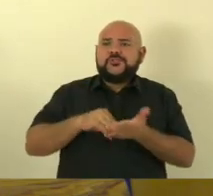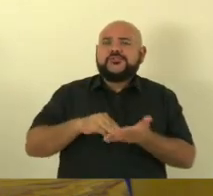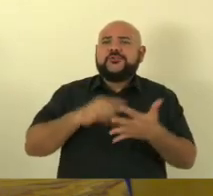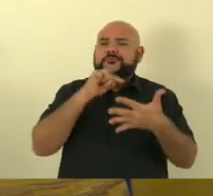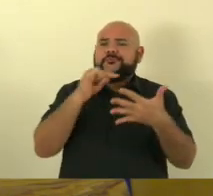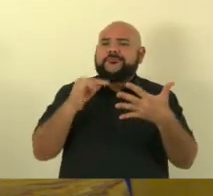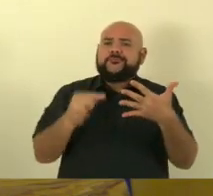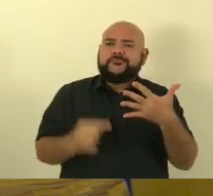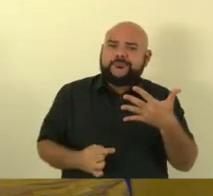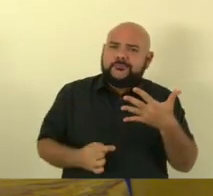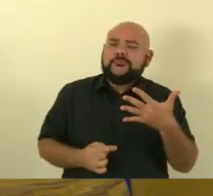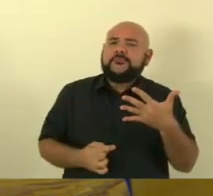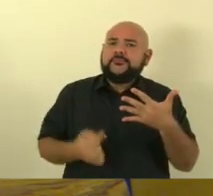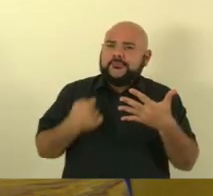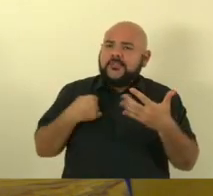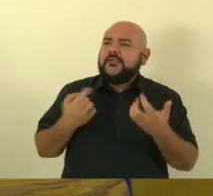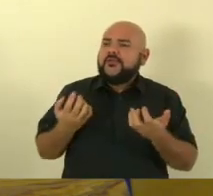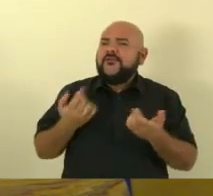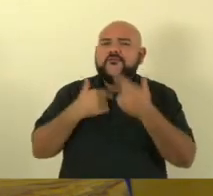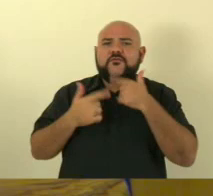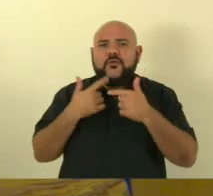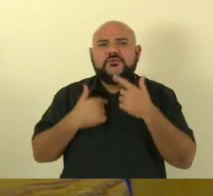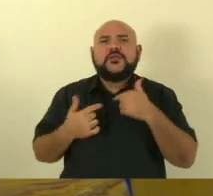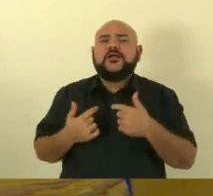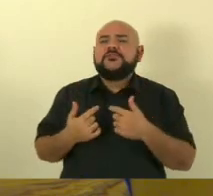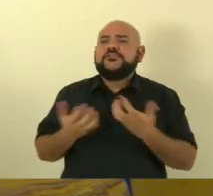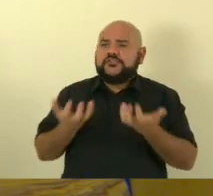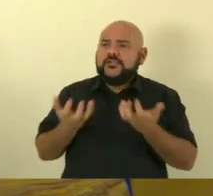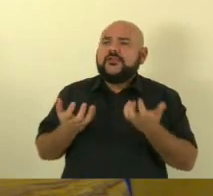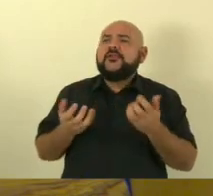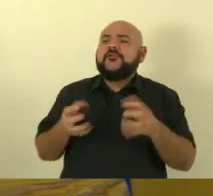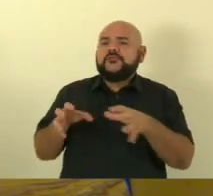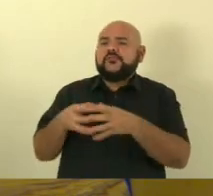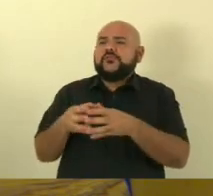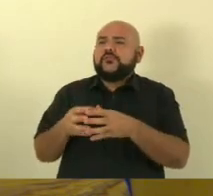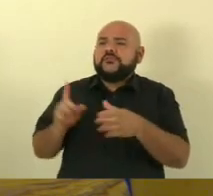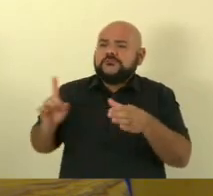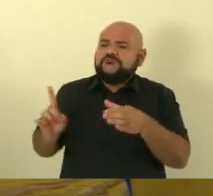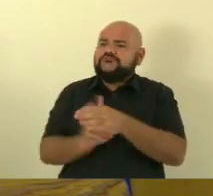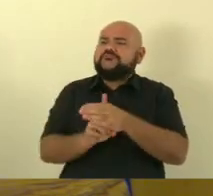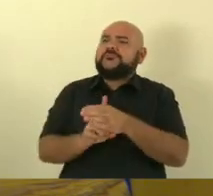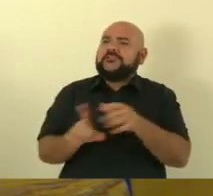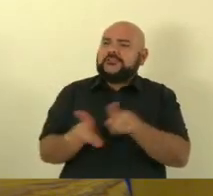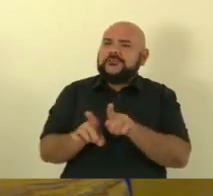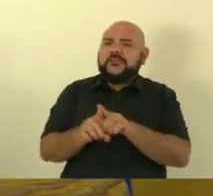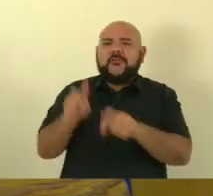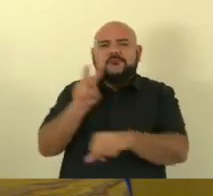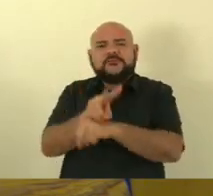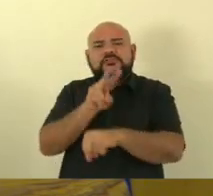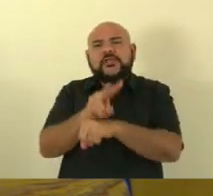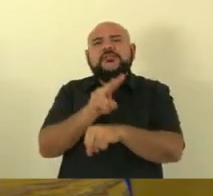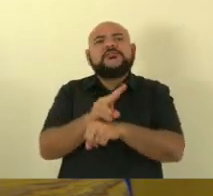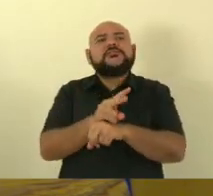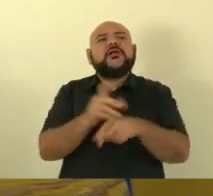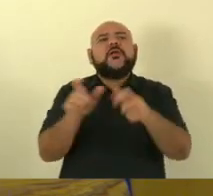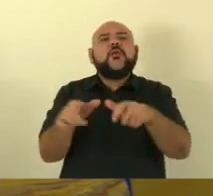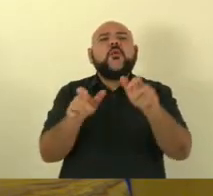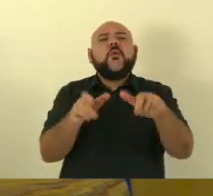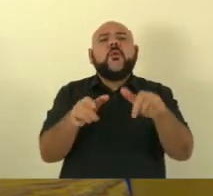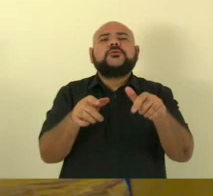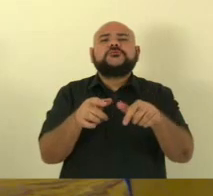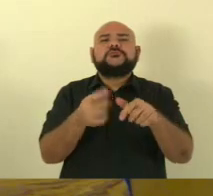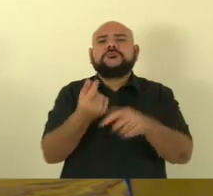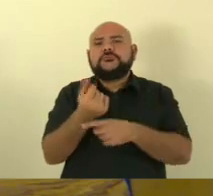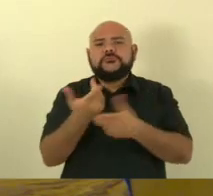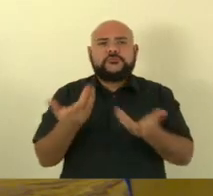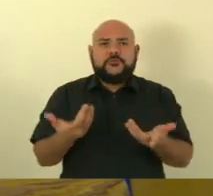ser membro caro deputado Danilo Baense da comissão de orçamento para fiscalizar onde é investido o nosso dinheiro porque